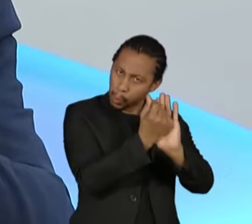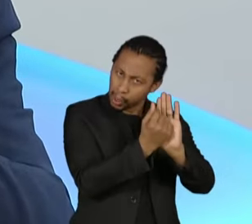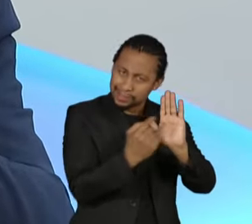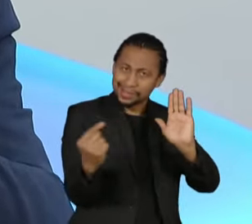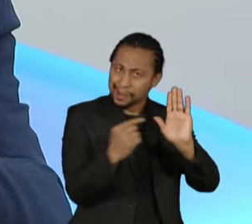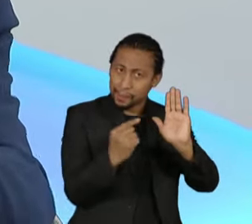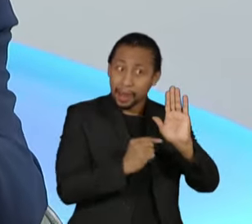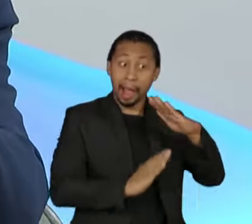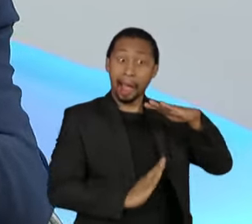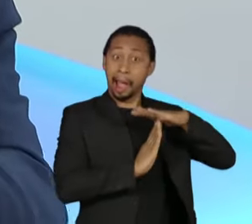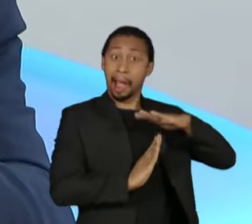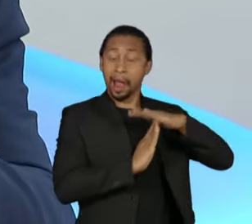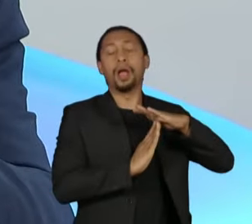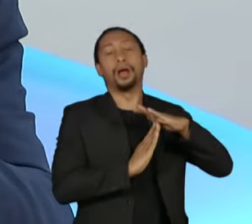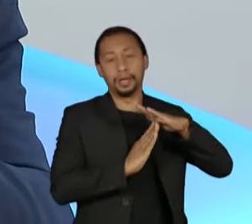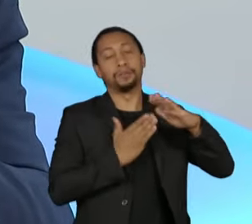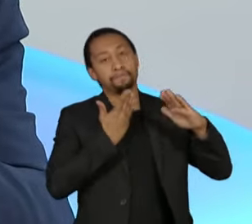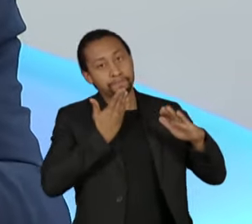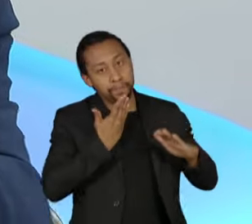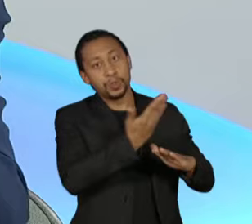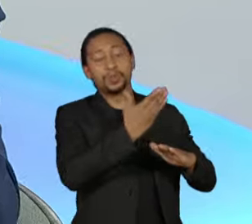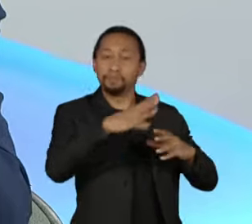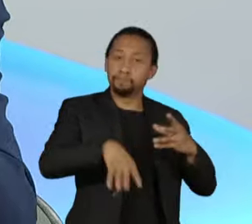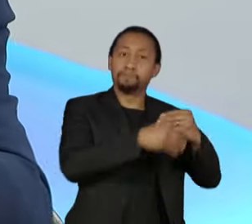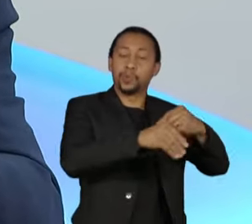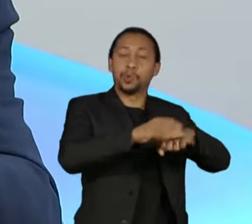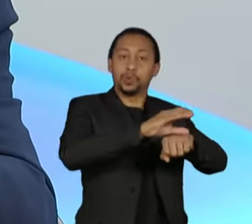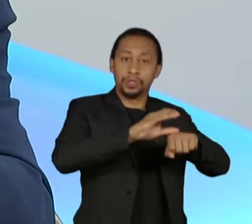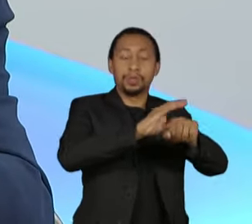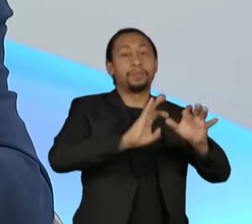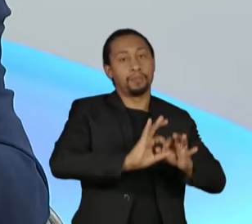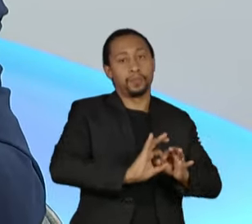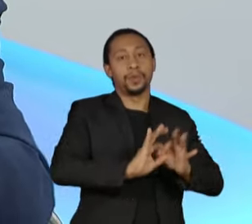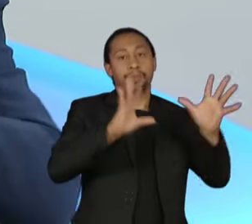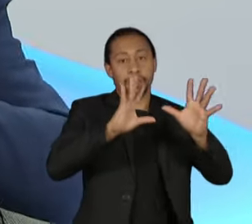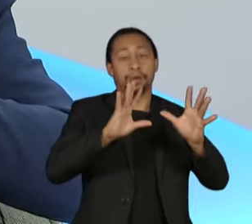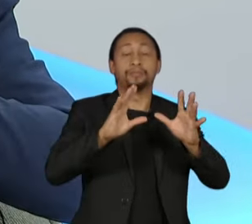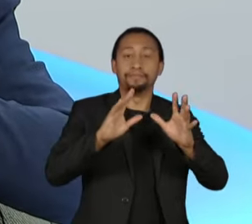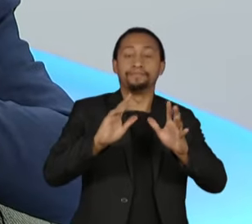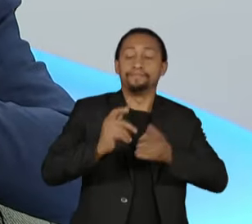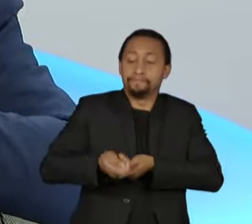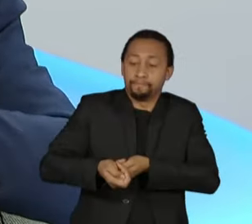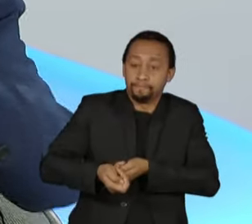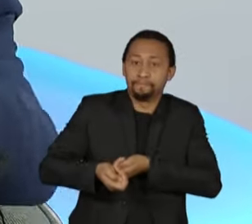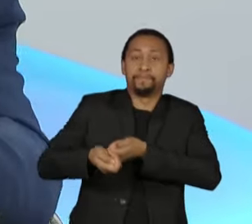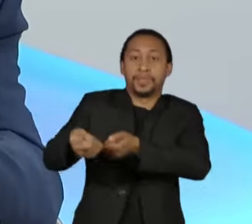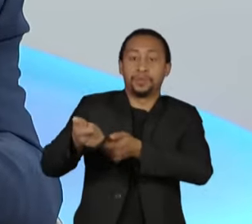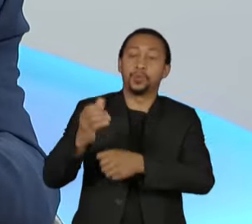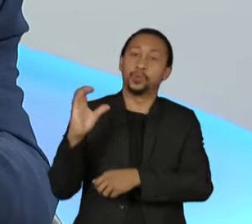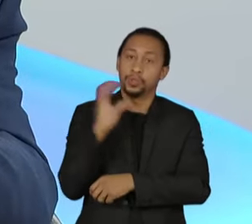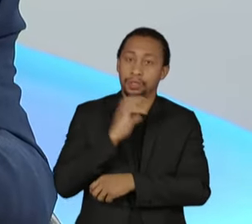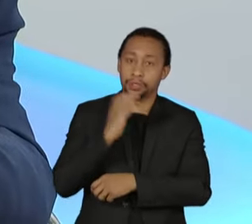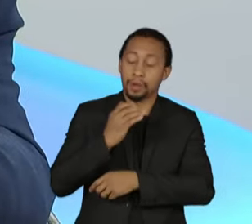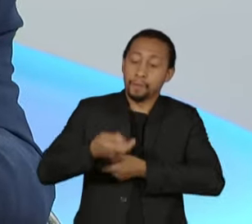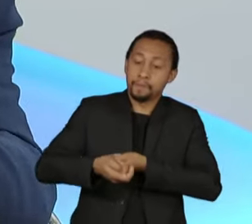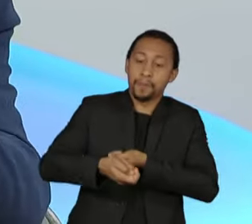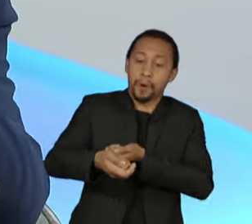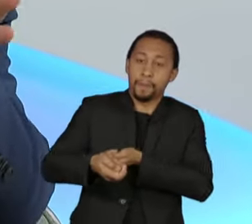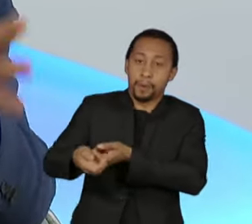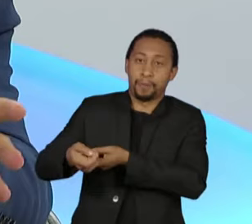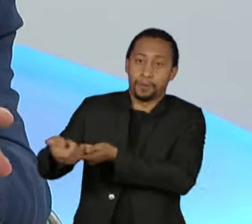do pagamento do auxílio emergencial. O que nós estamos falando é o valor necessário